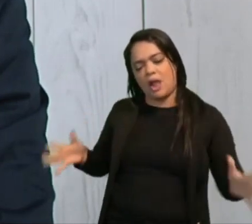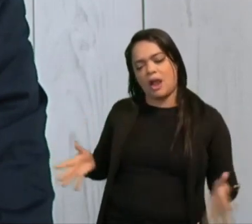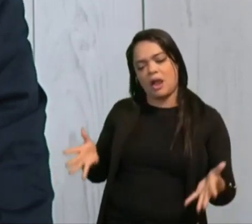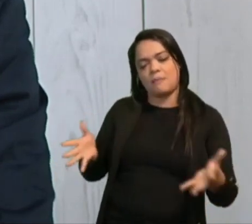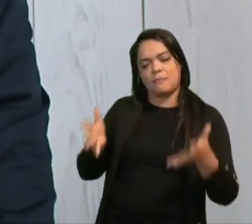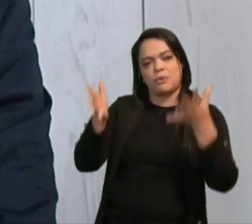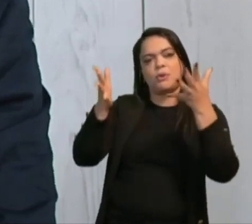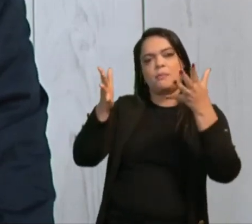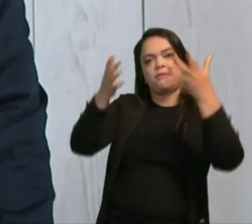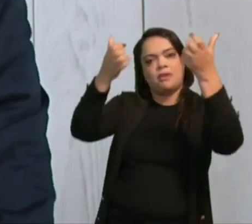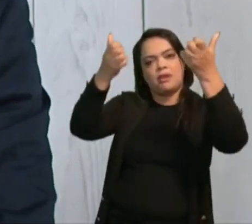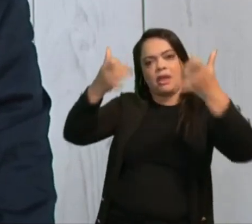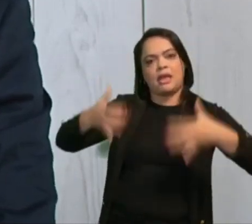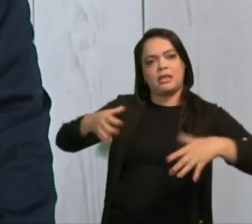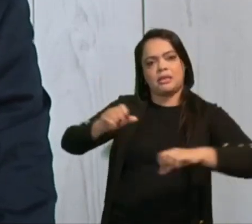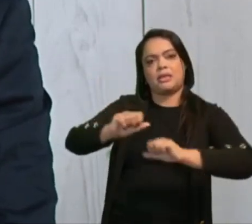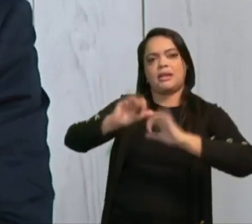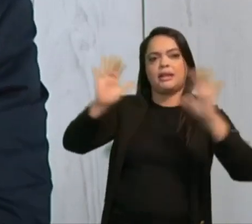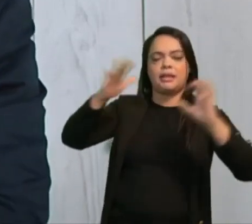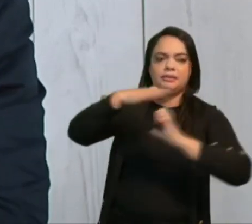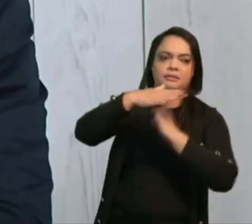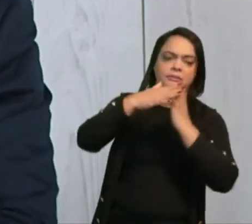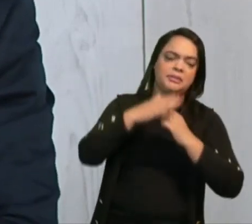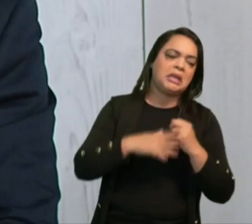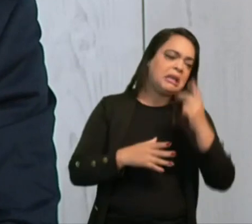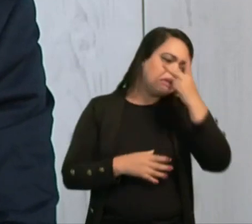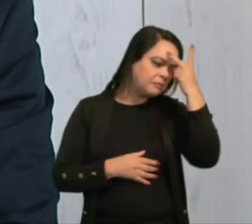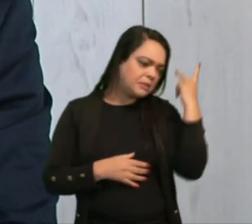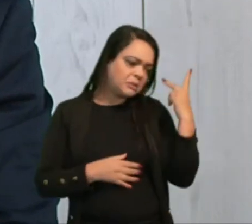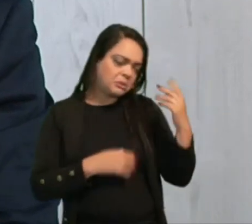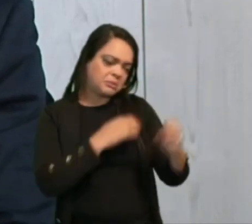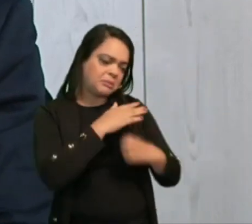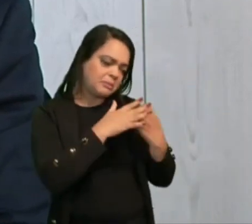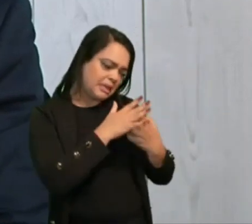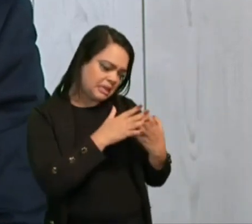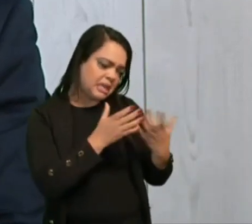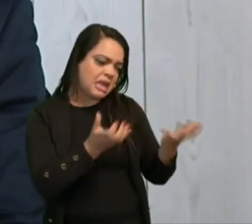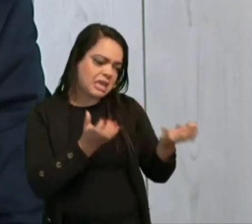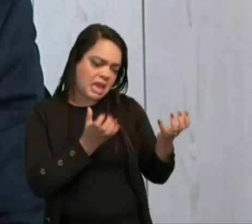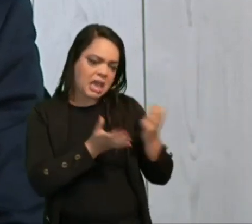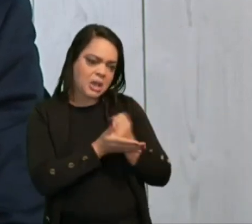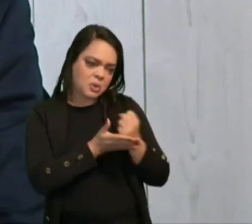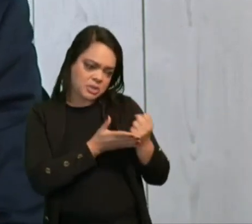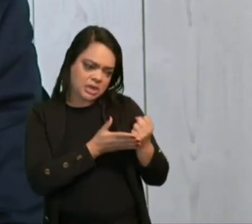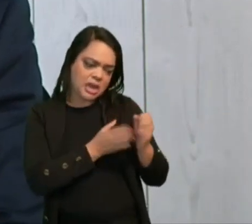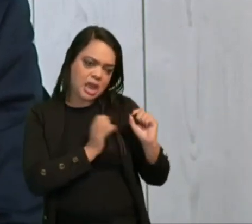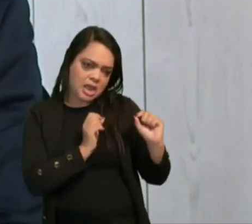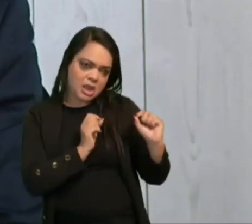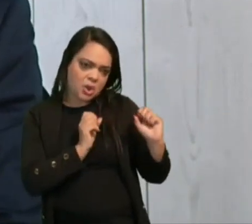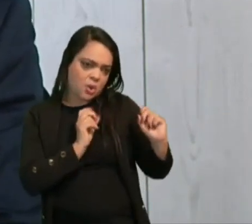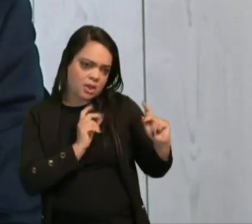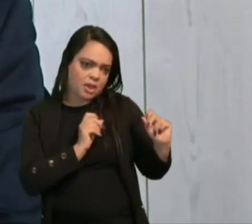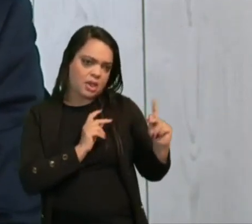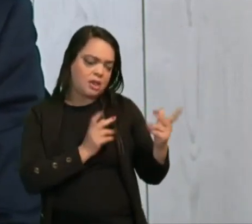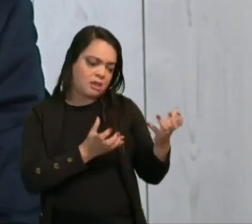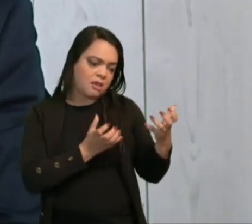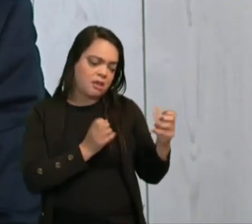o esclarecimento do empresariado. Aquele empresário que quer contratar, que deseja contratar o aprendiz,